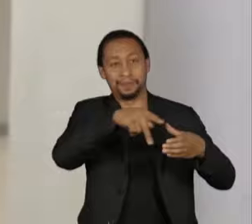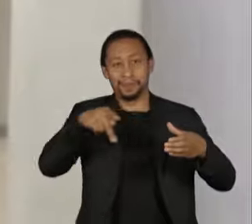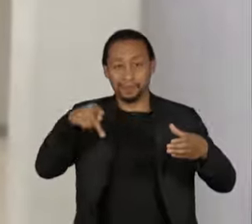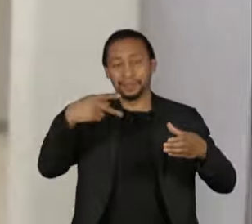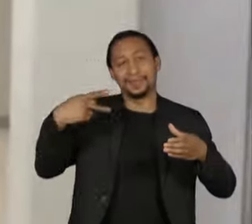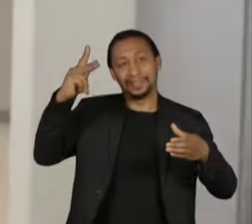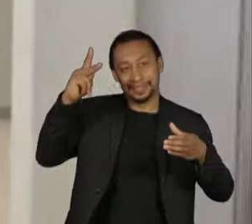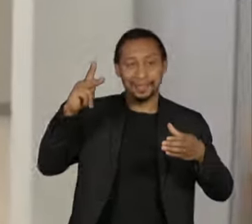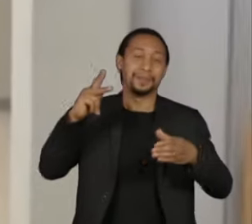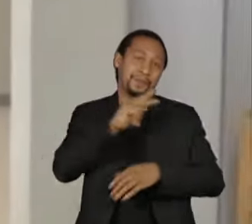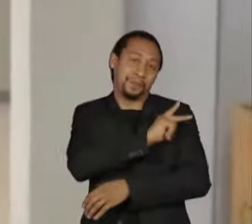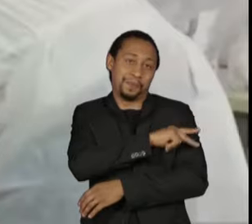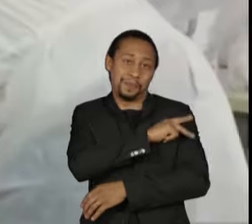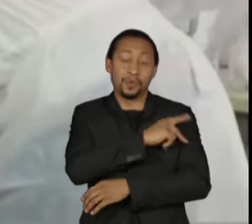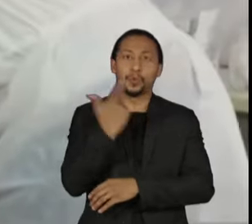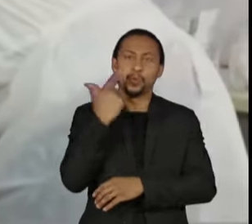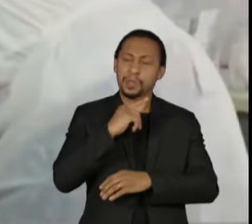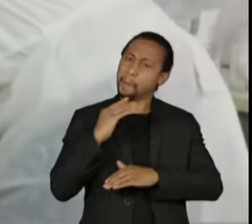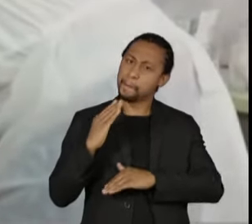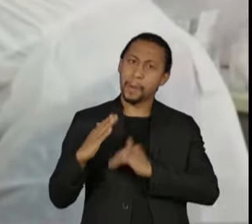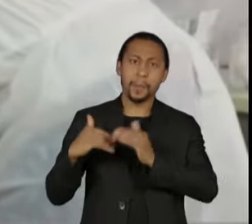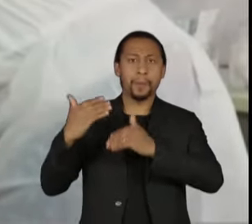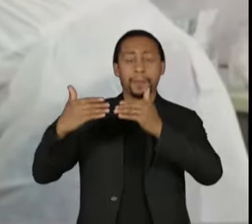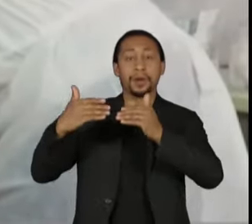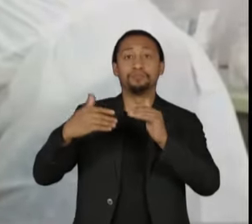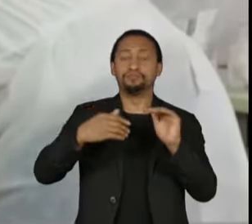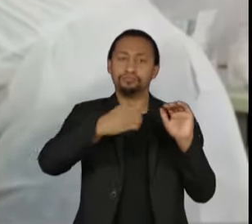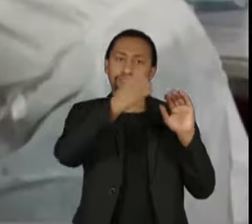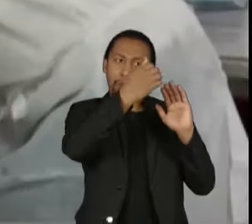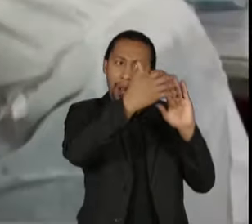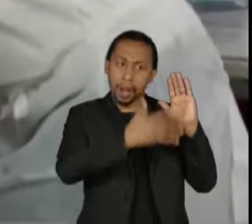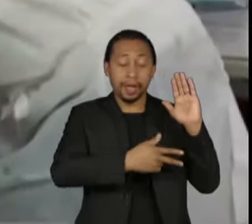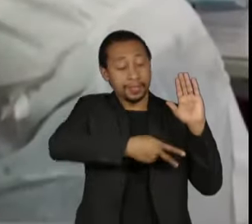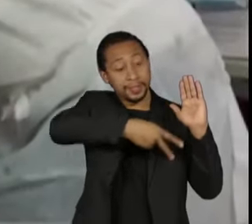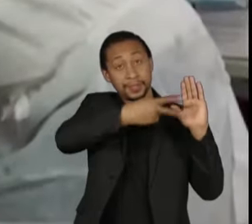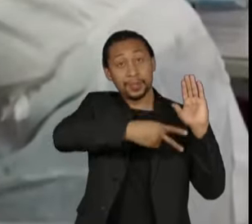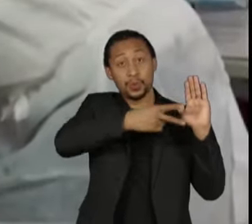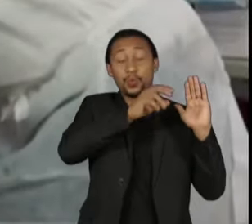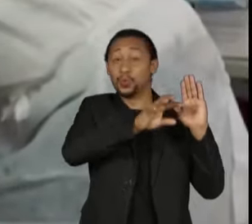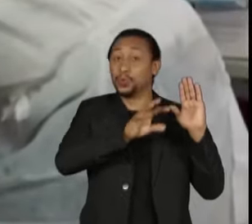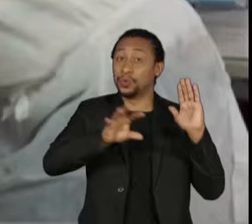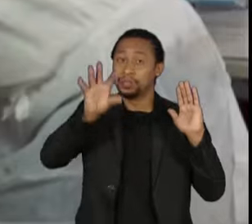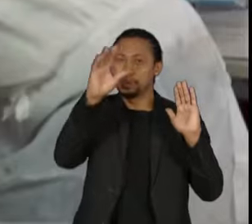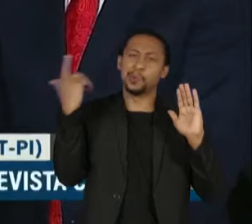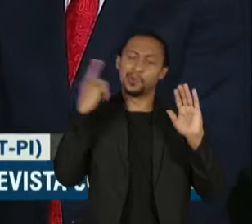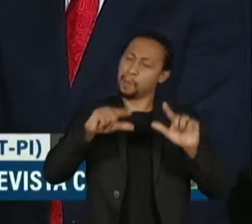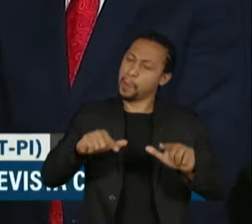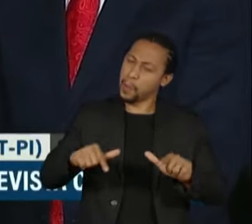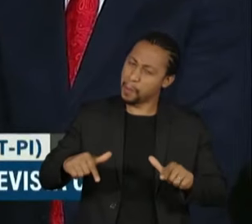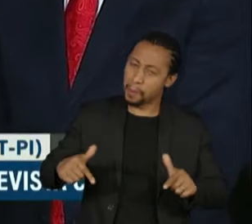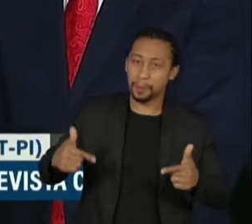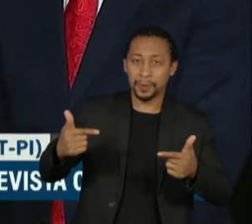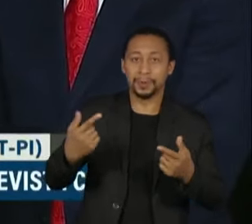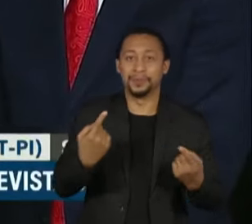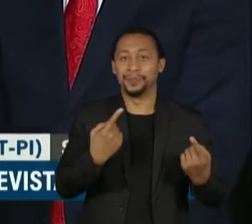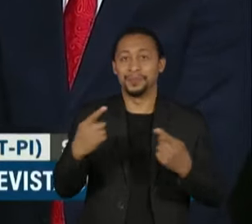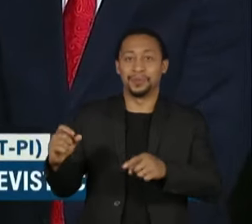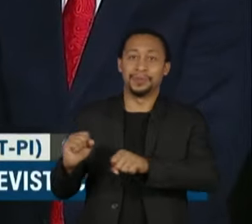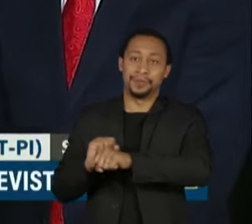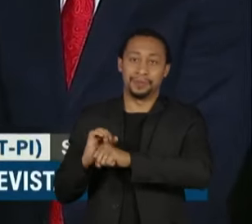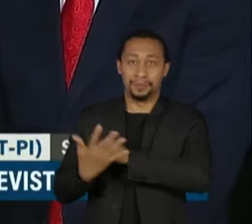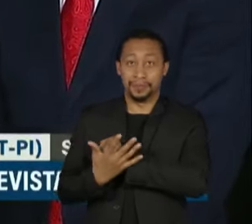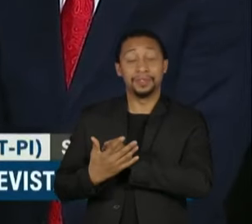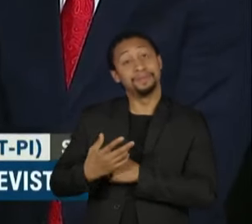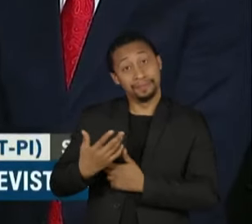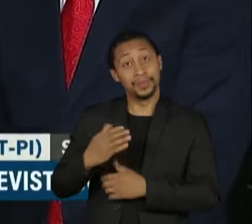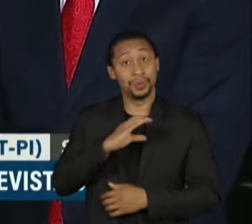deixando Piauí na segunda posição geral dos estados que mais vacinaram contra a Covid-19. Como coordenador da